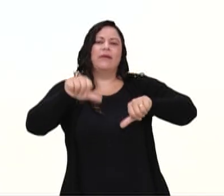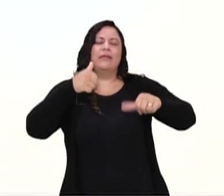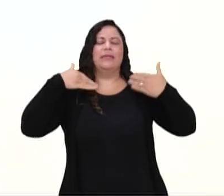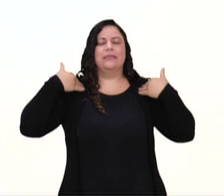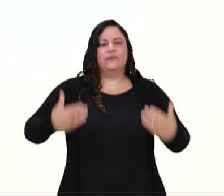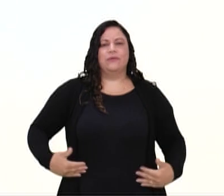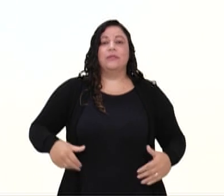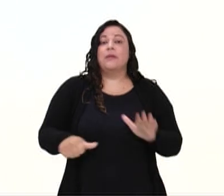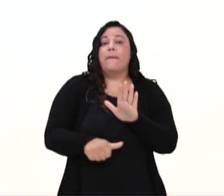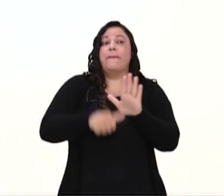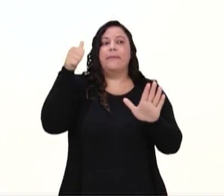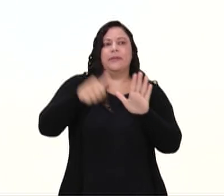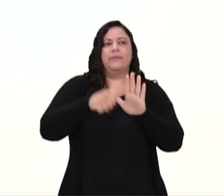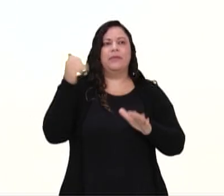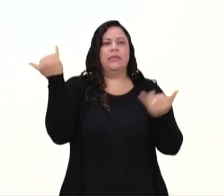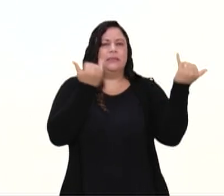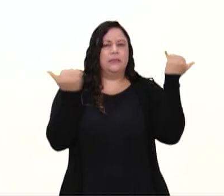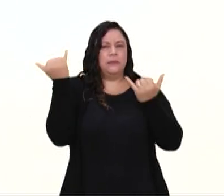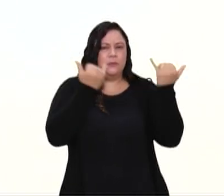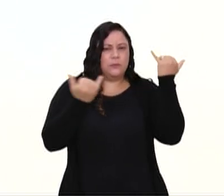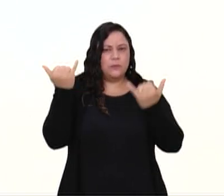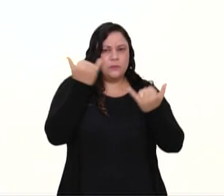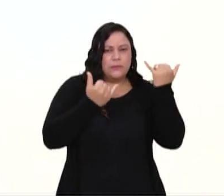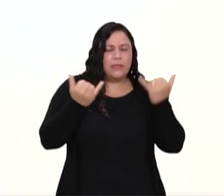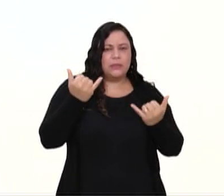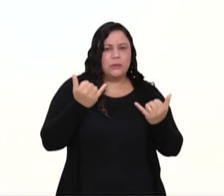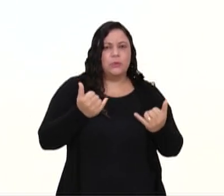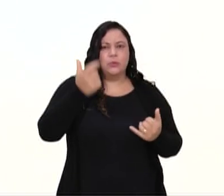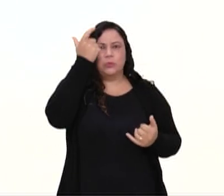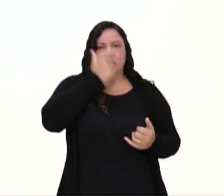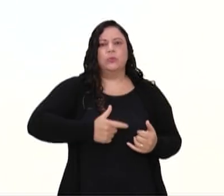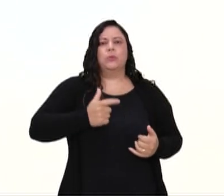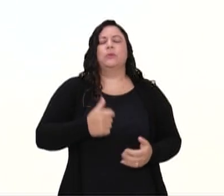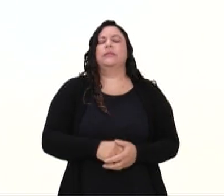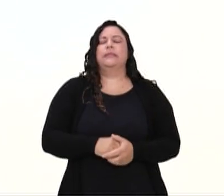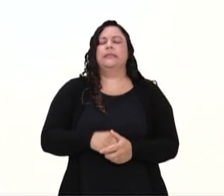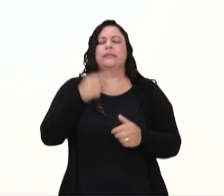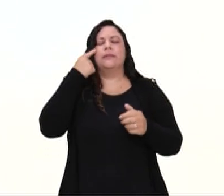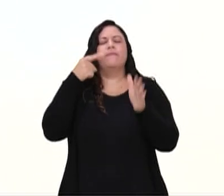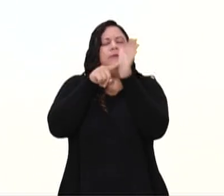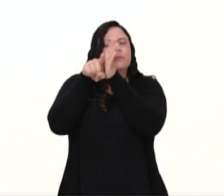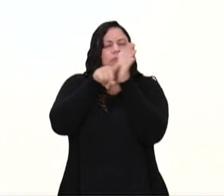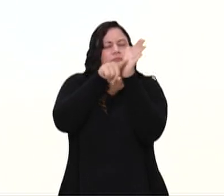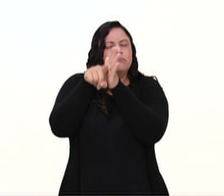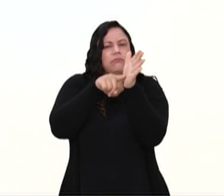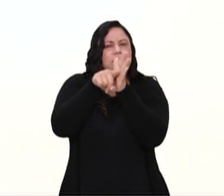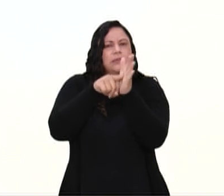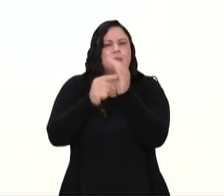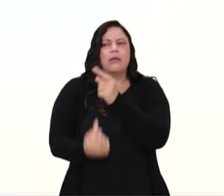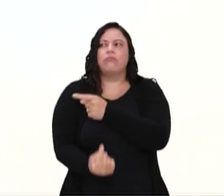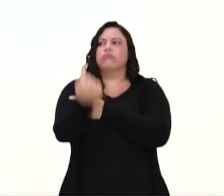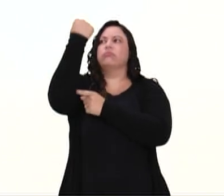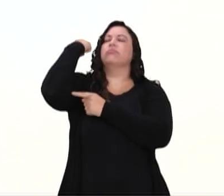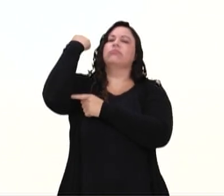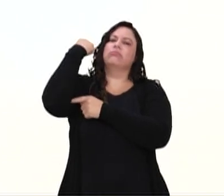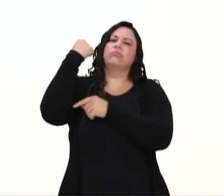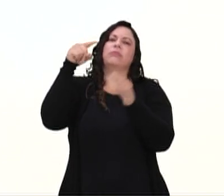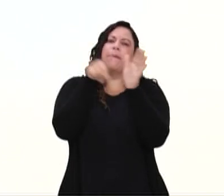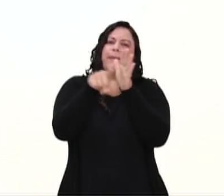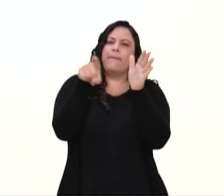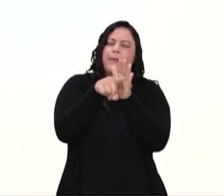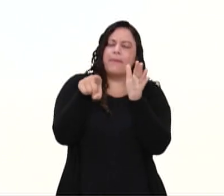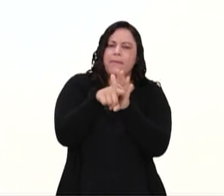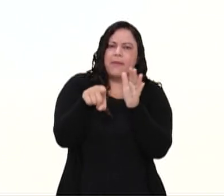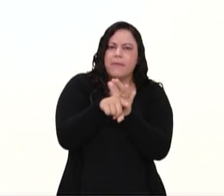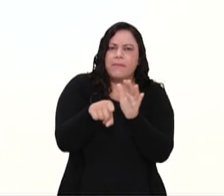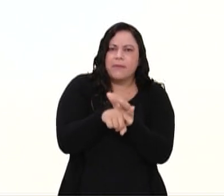a importância das informações pessoais, que a gente chama de anamnese. Então, o profissional, ele vai fazer inúmeras perguntas